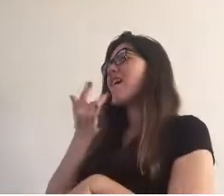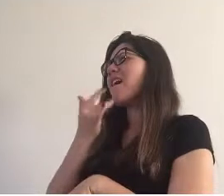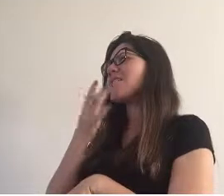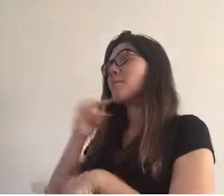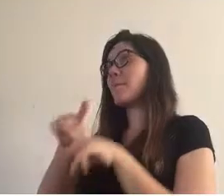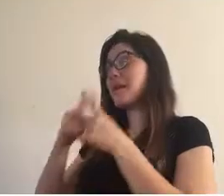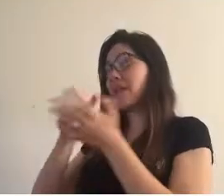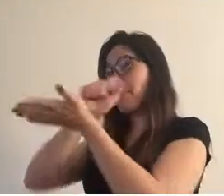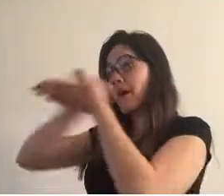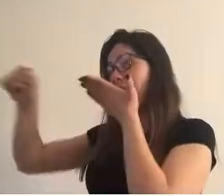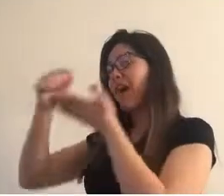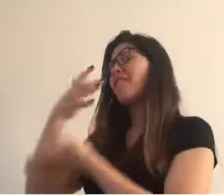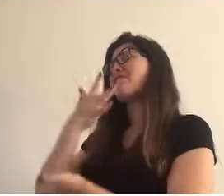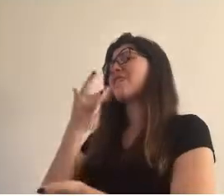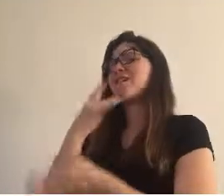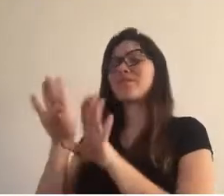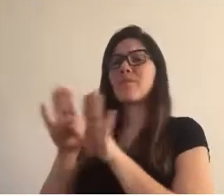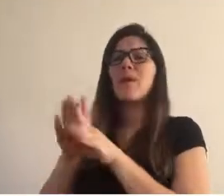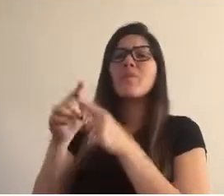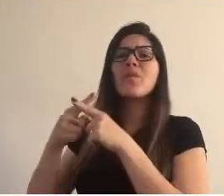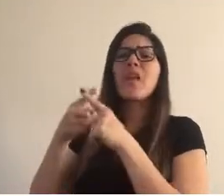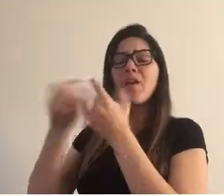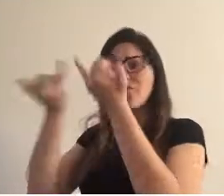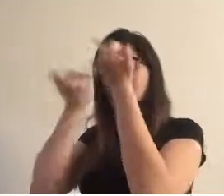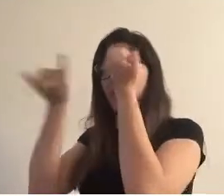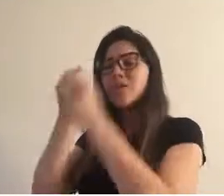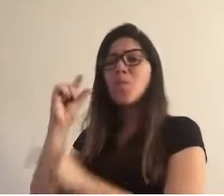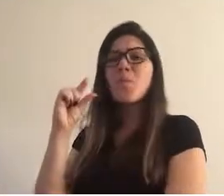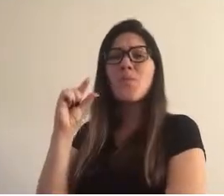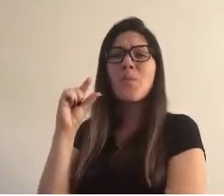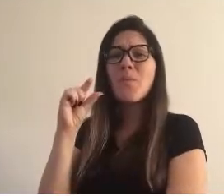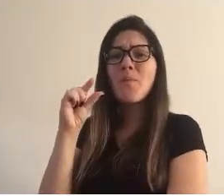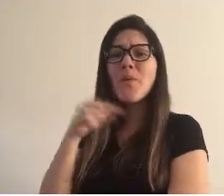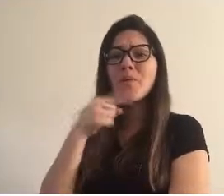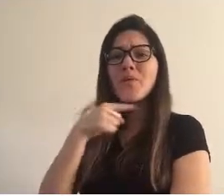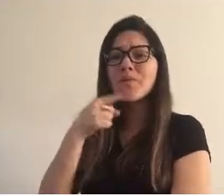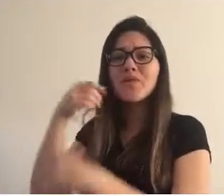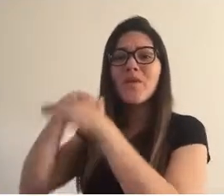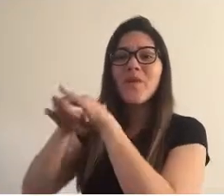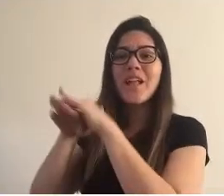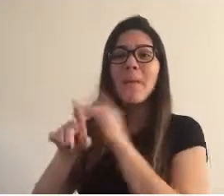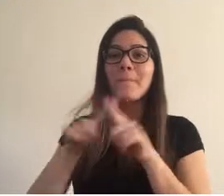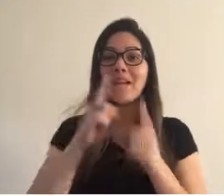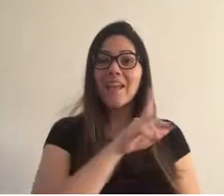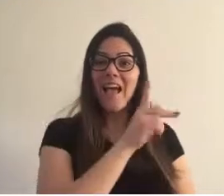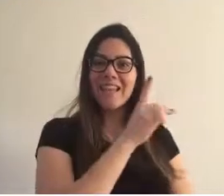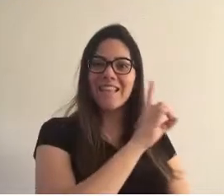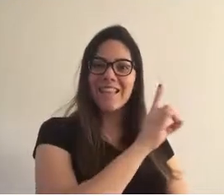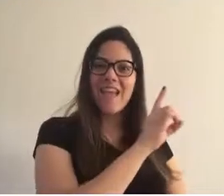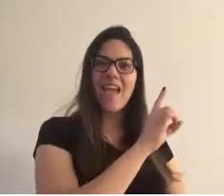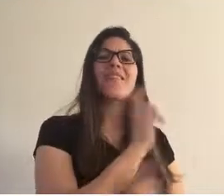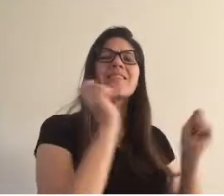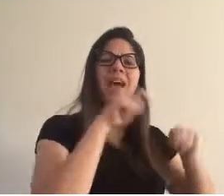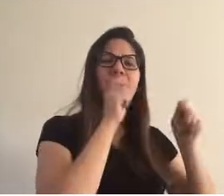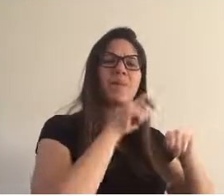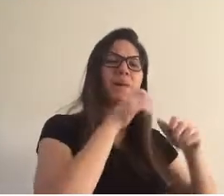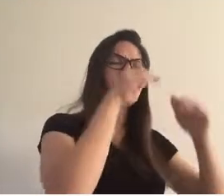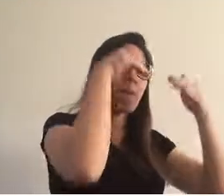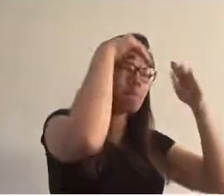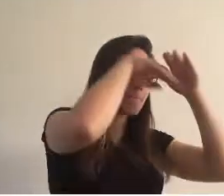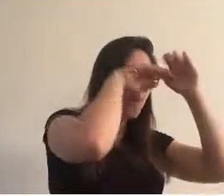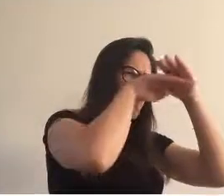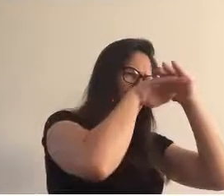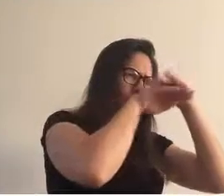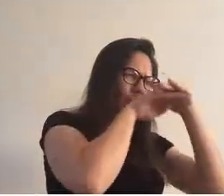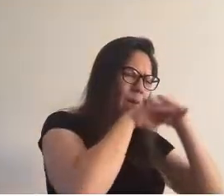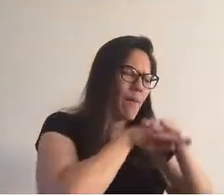a quantidade de informações que cabe nela é muito pequena. Em compensação, no HD cabe uma quantidade gigantesca de